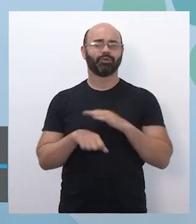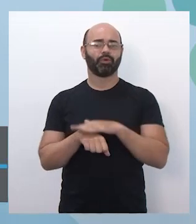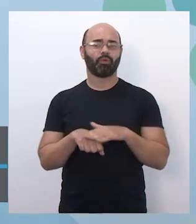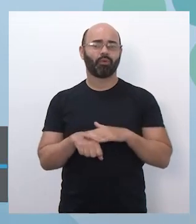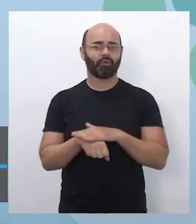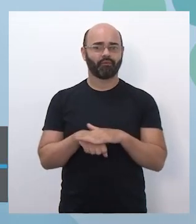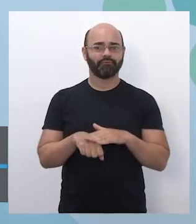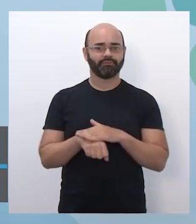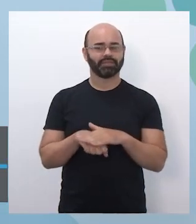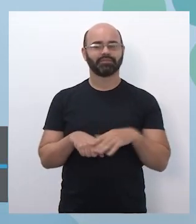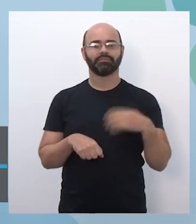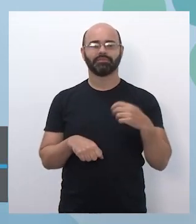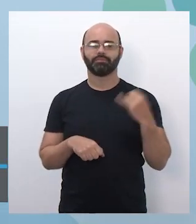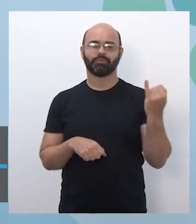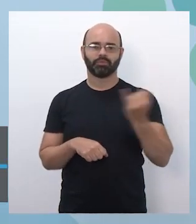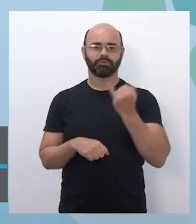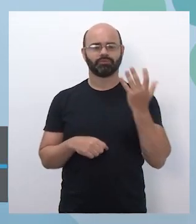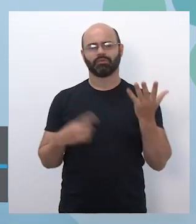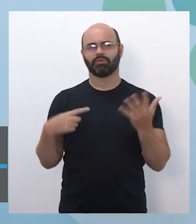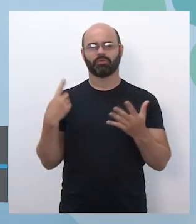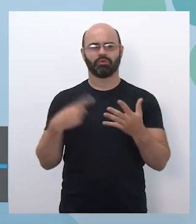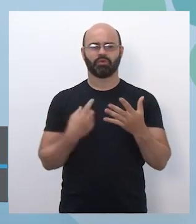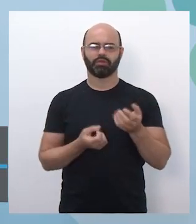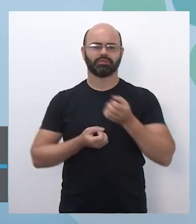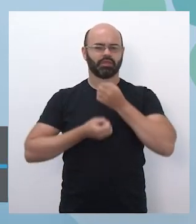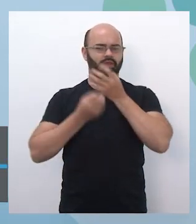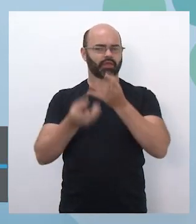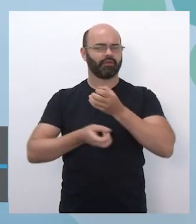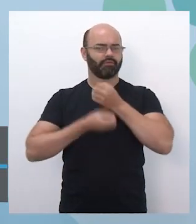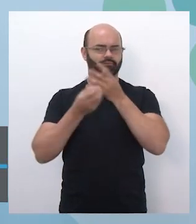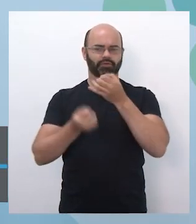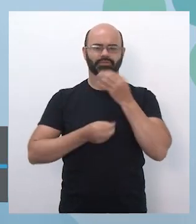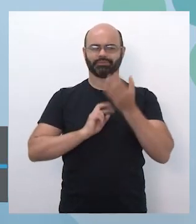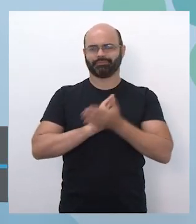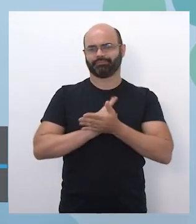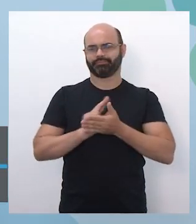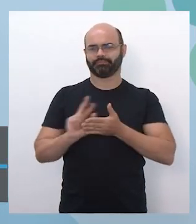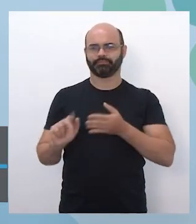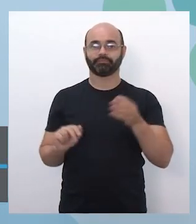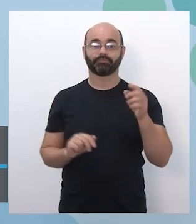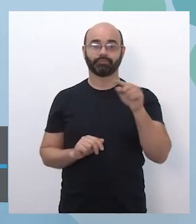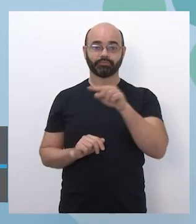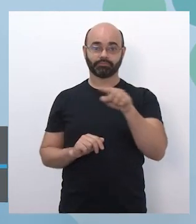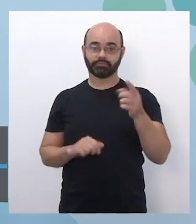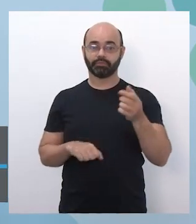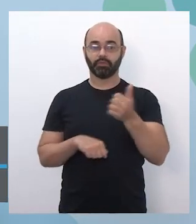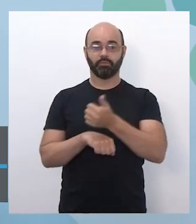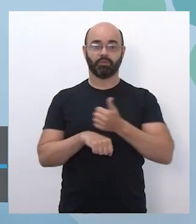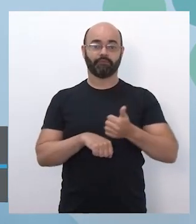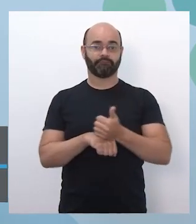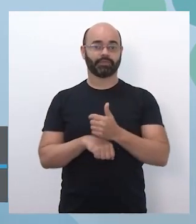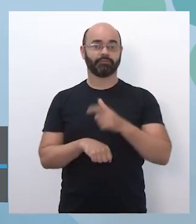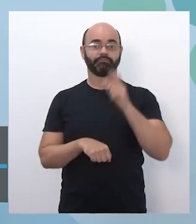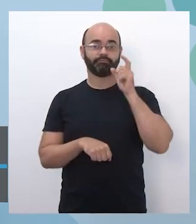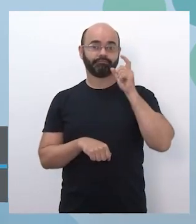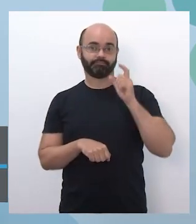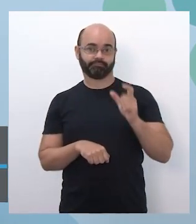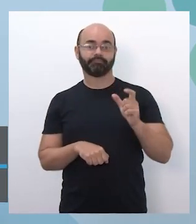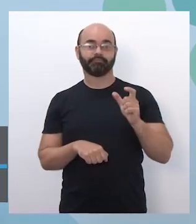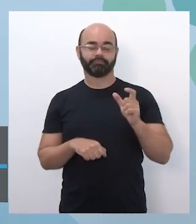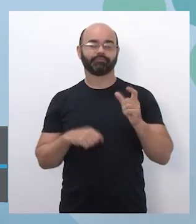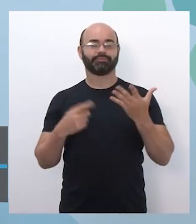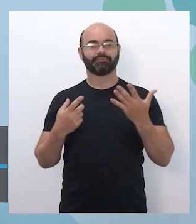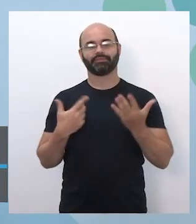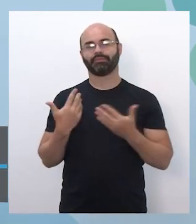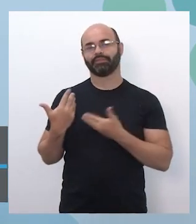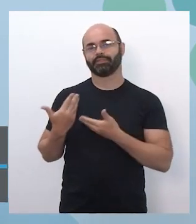vai ter uma série de informações aqui para aqueles interessados em atuar nessa posição e estarem conosco. Acho que a primeira